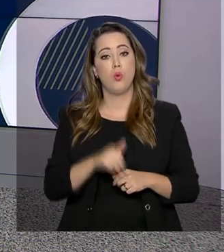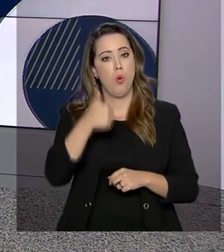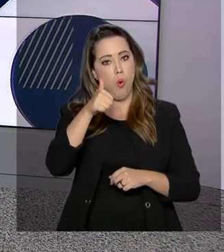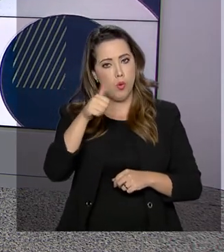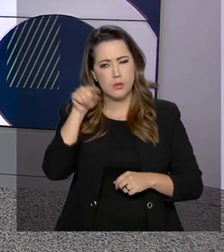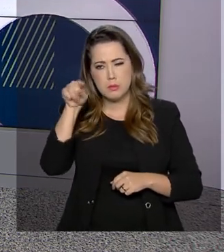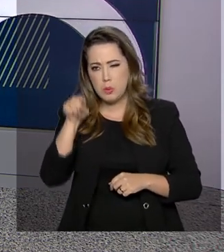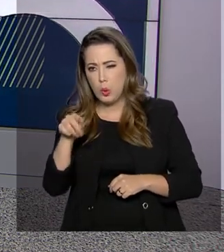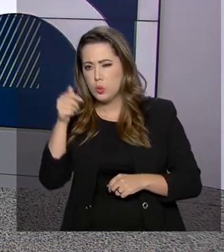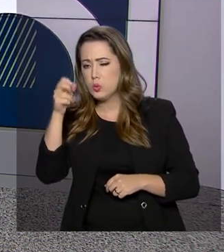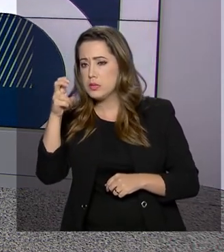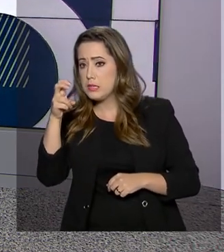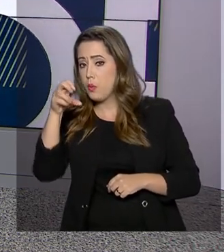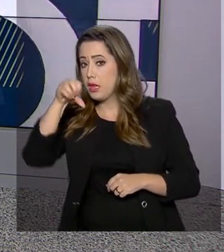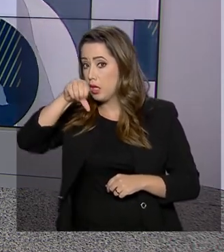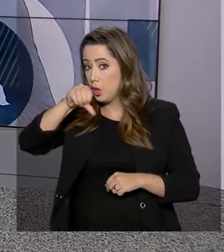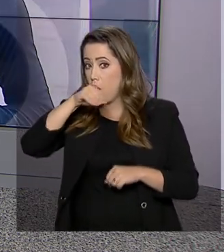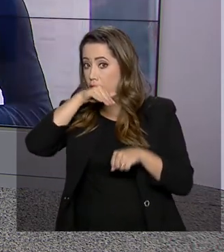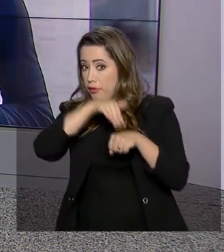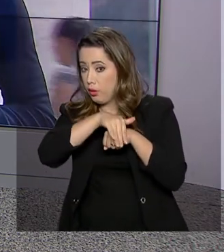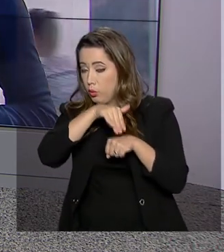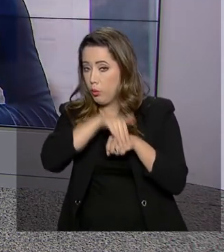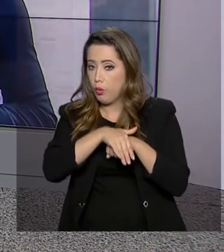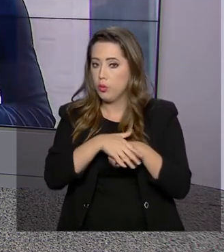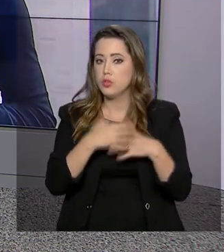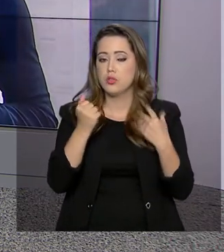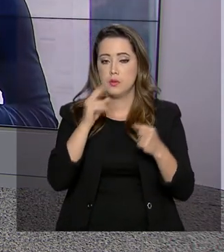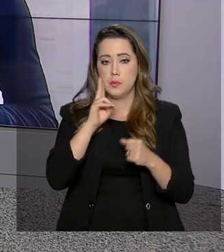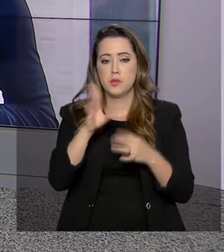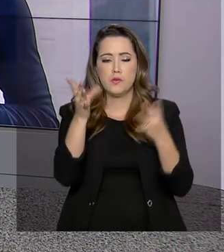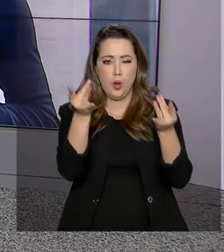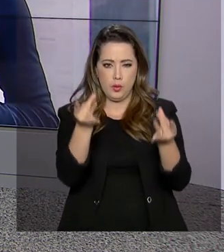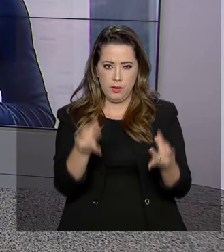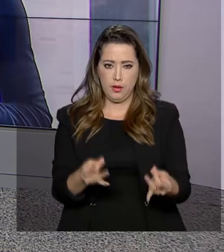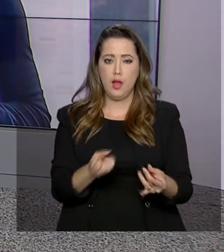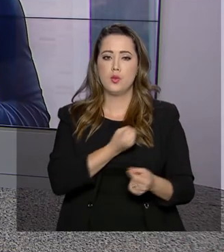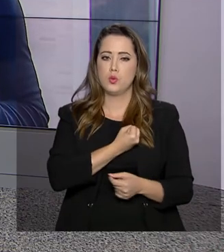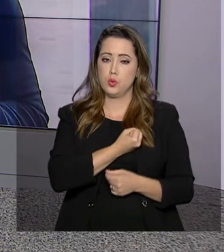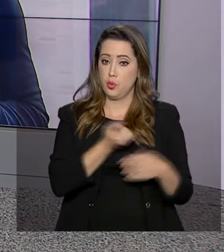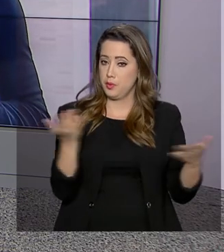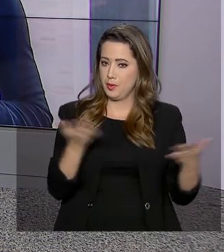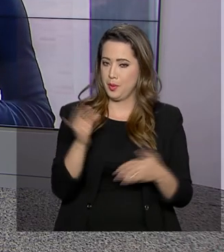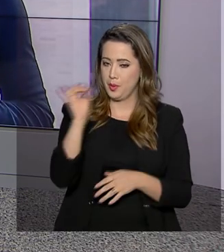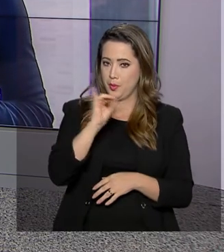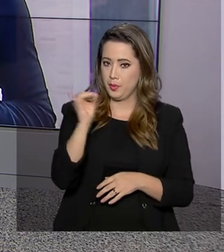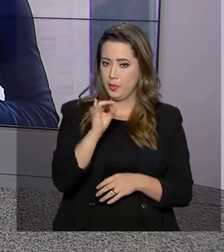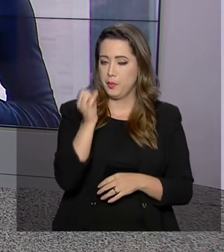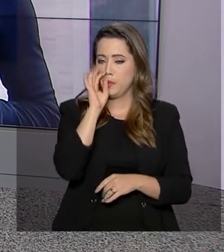estudantes já se registraram no sistema até o momento. Oi, Dani, boa tarde para você.